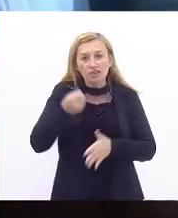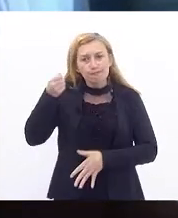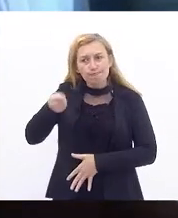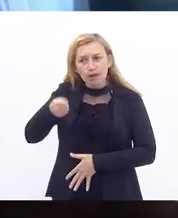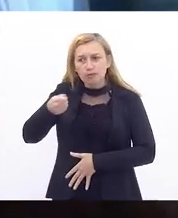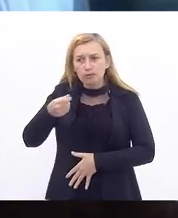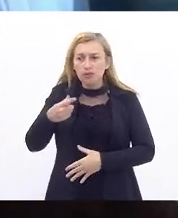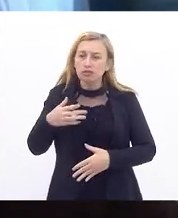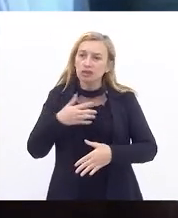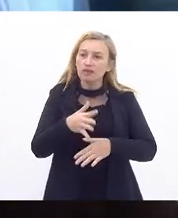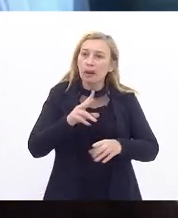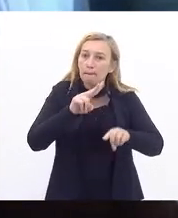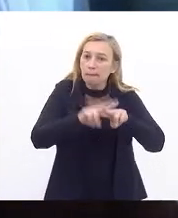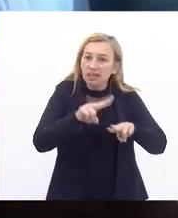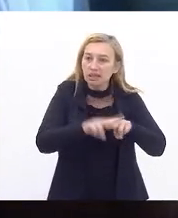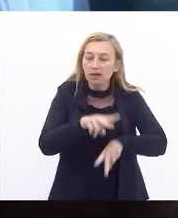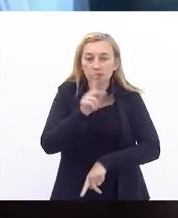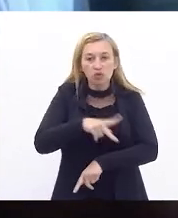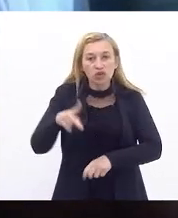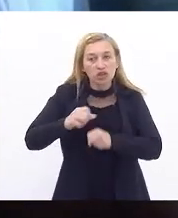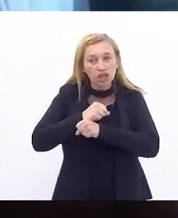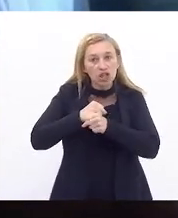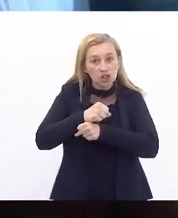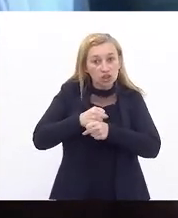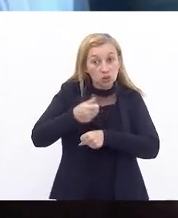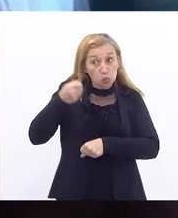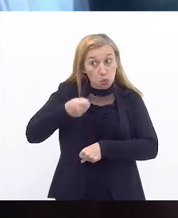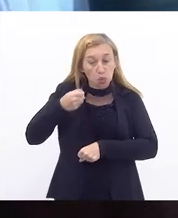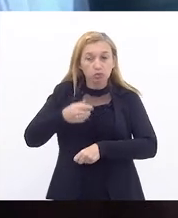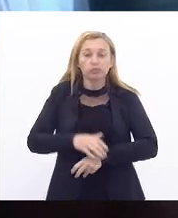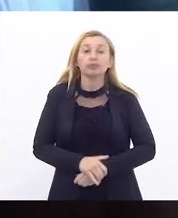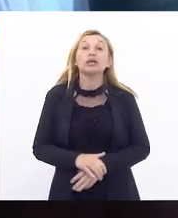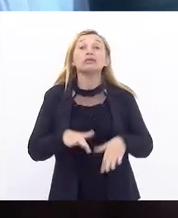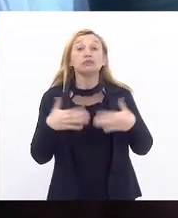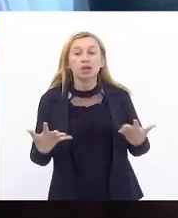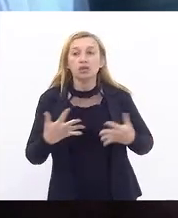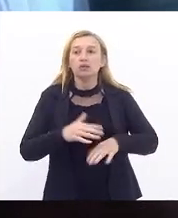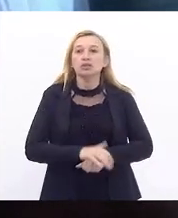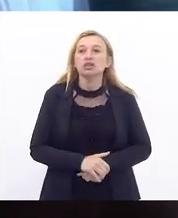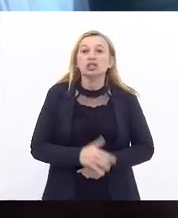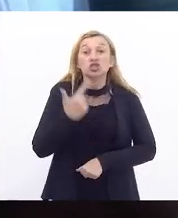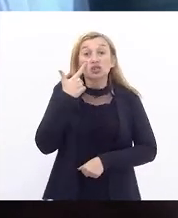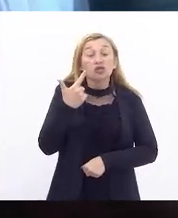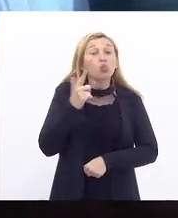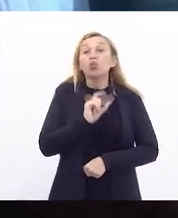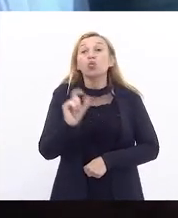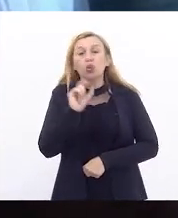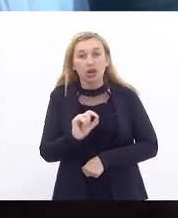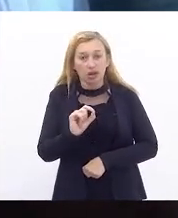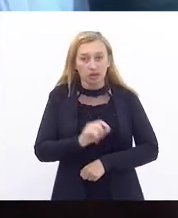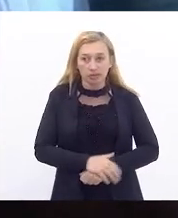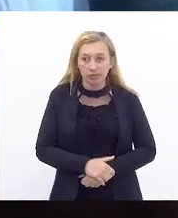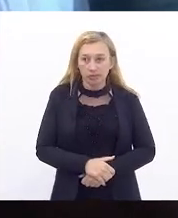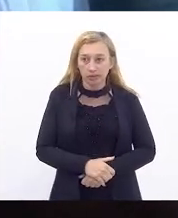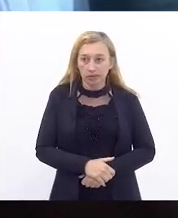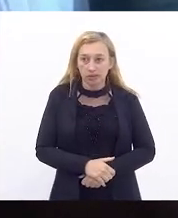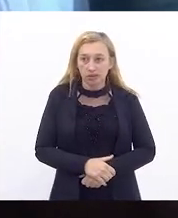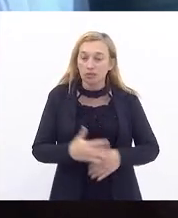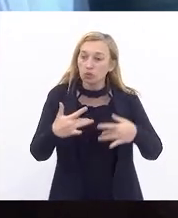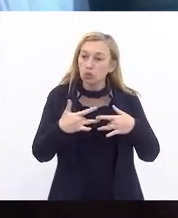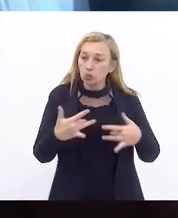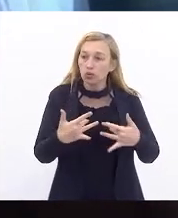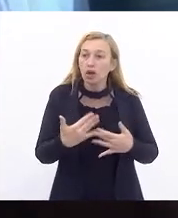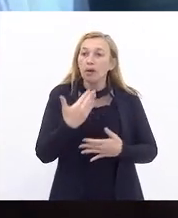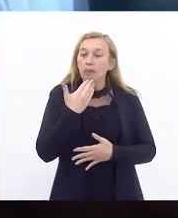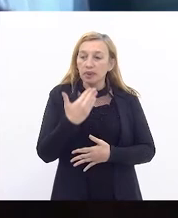professores, era naqueles anos de chumbo. Então, a gente via o espírito de fraternidade